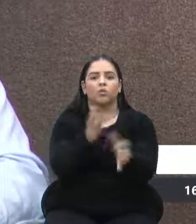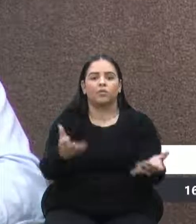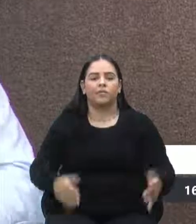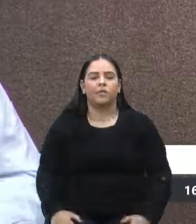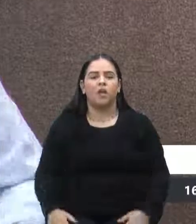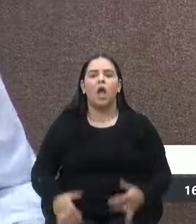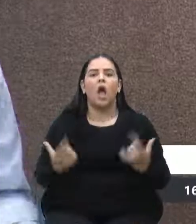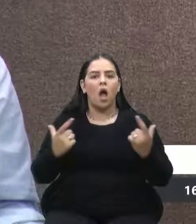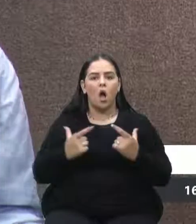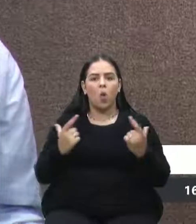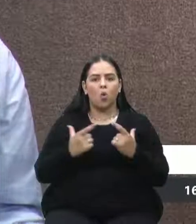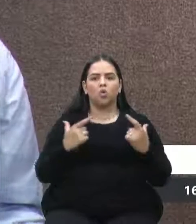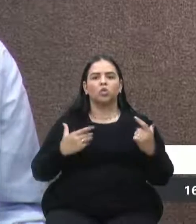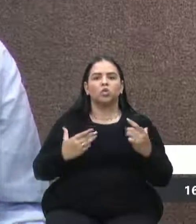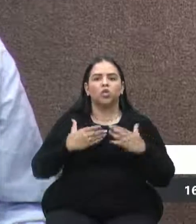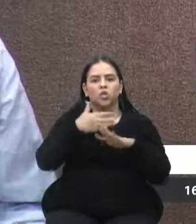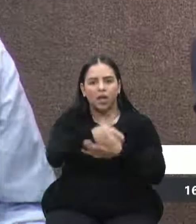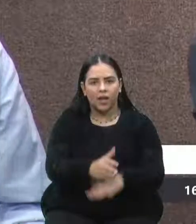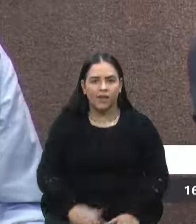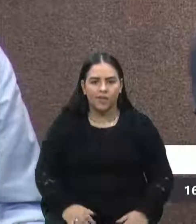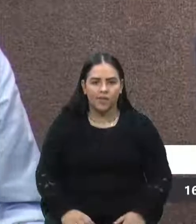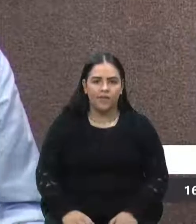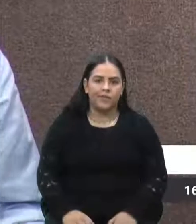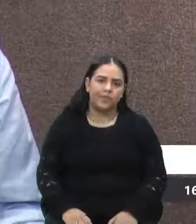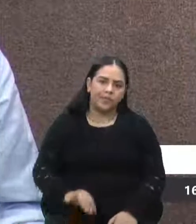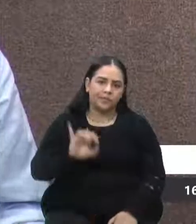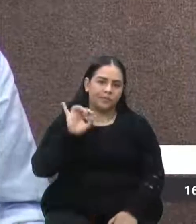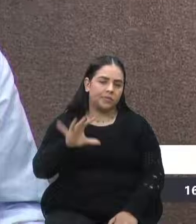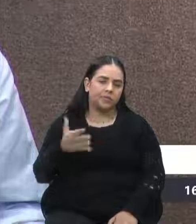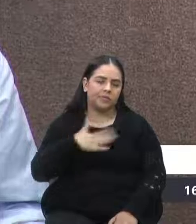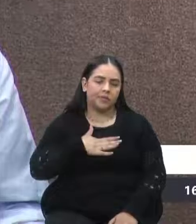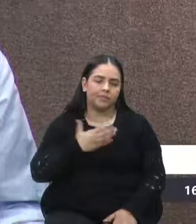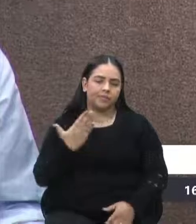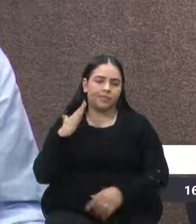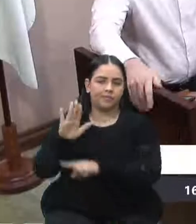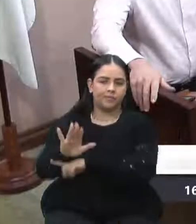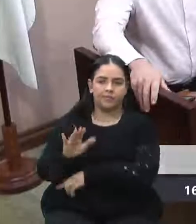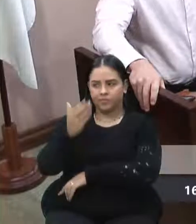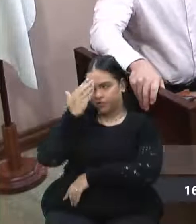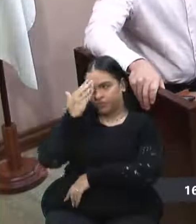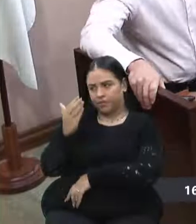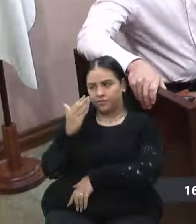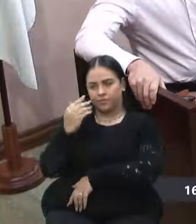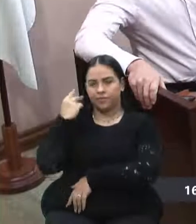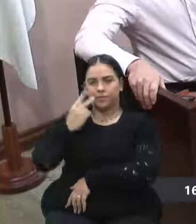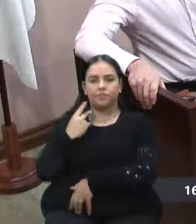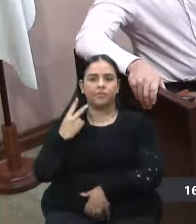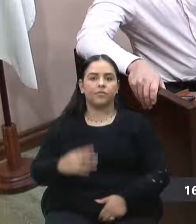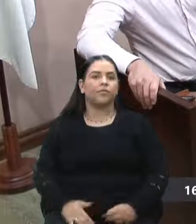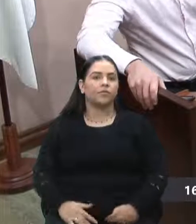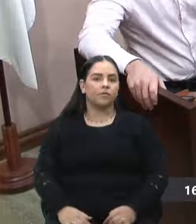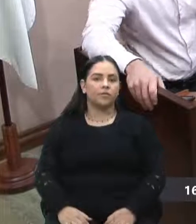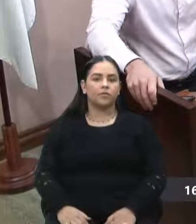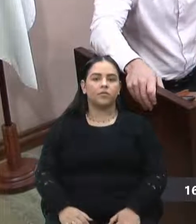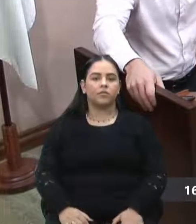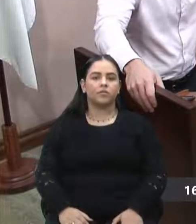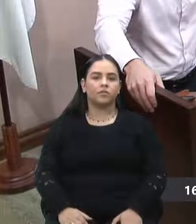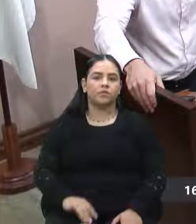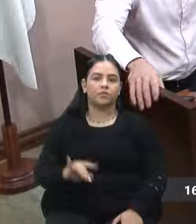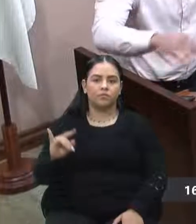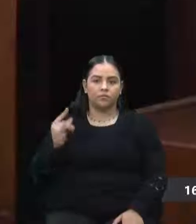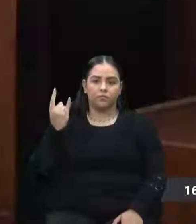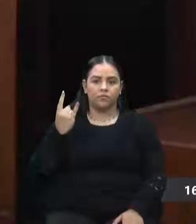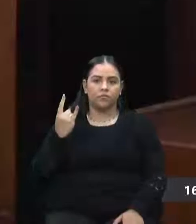ir por a onda no aeroporto. Então, eu só queria deixar essa contribuição. Obrigado, vereador. Para finalizar, presidente.